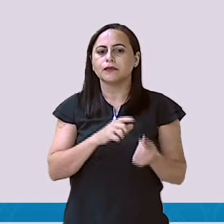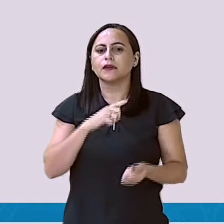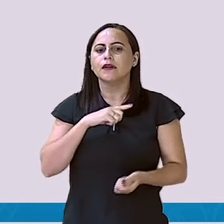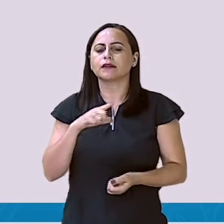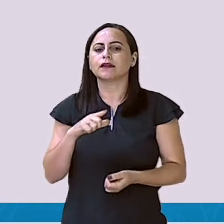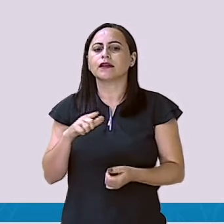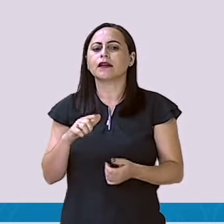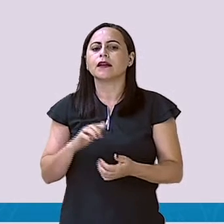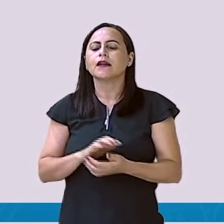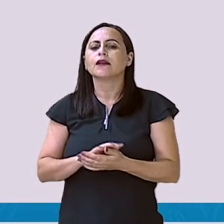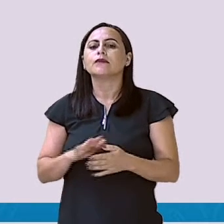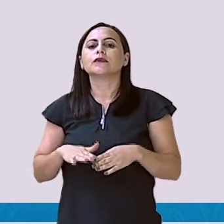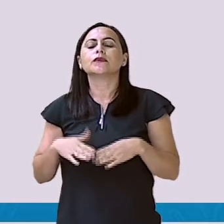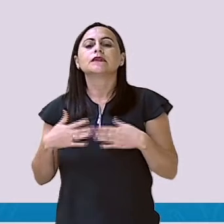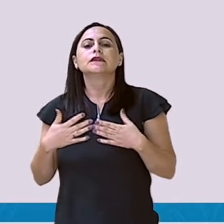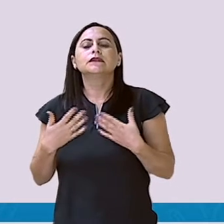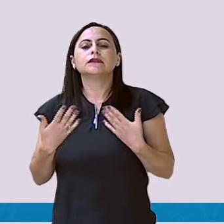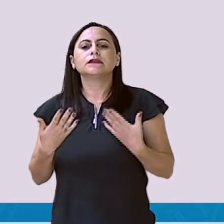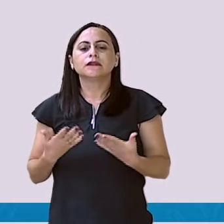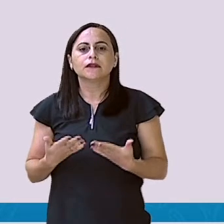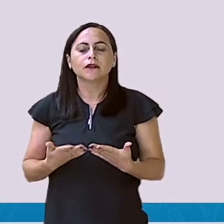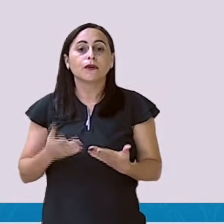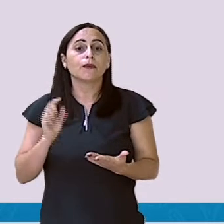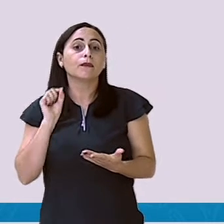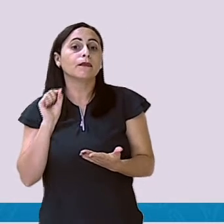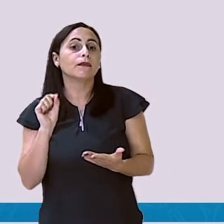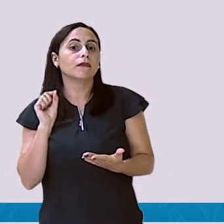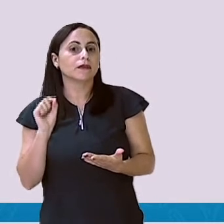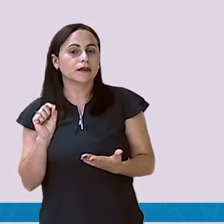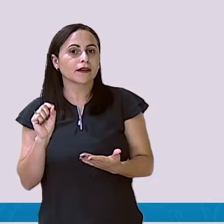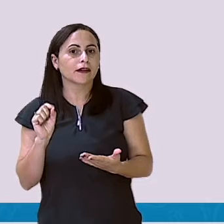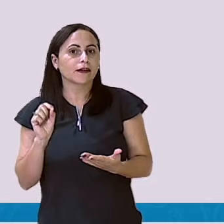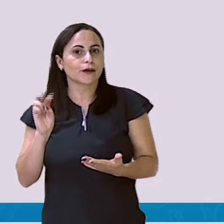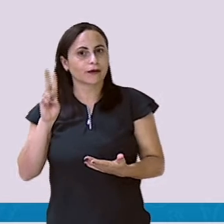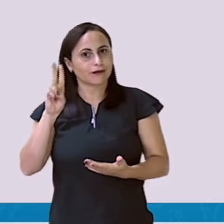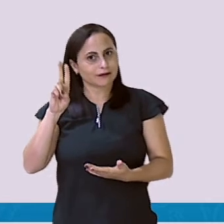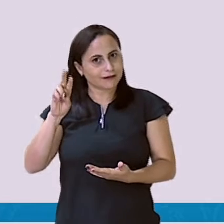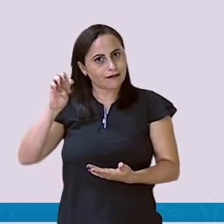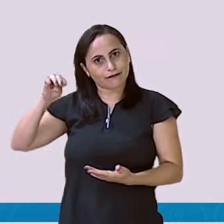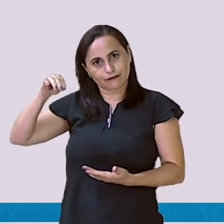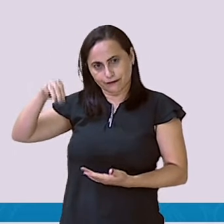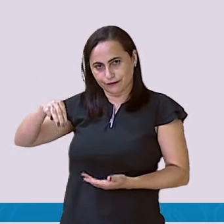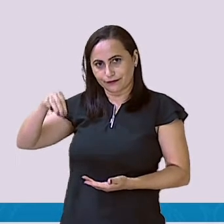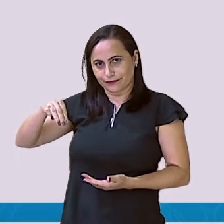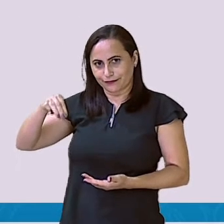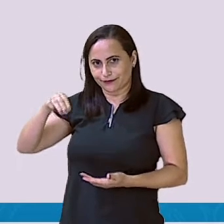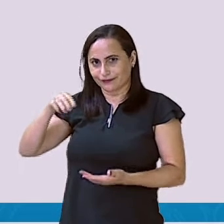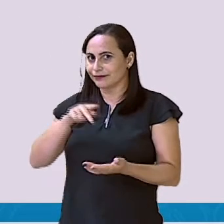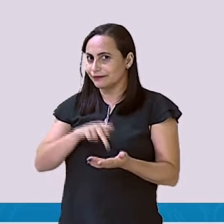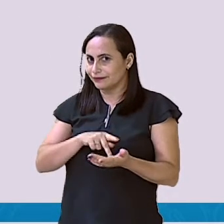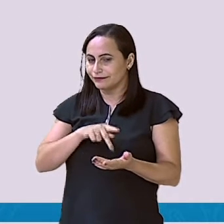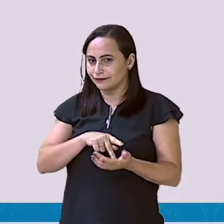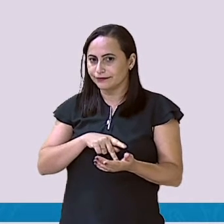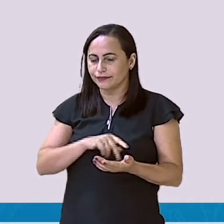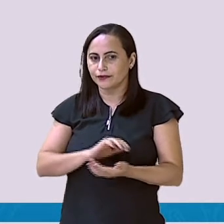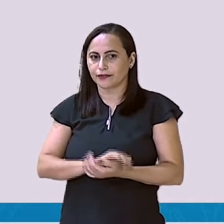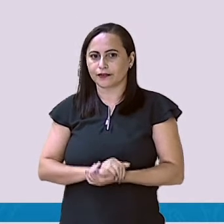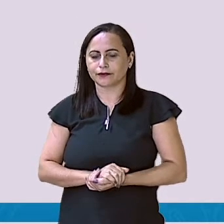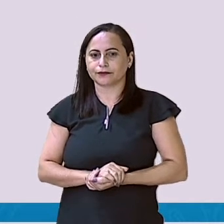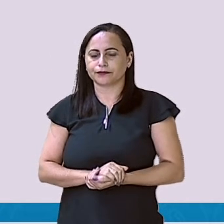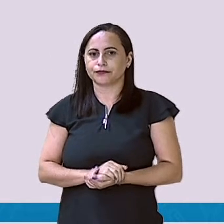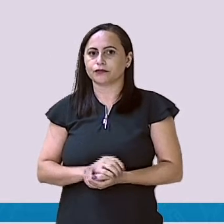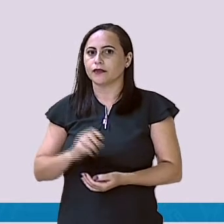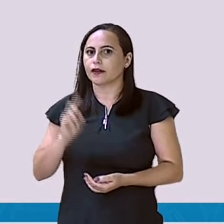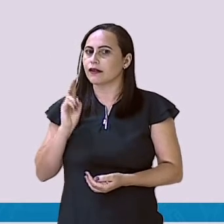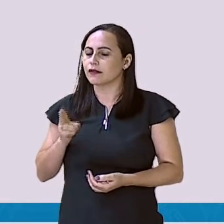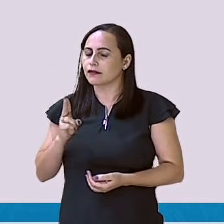temos aqui também unidade de milhar, não isso? Isso, vamos colocar a nossa conta de lá